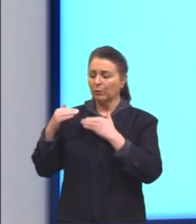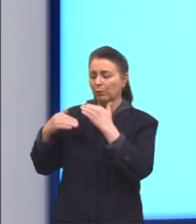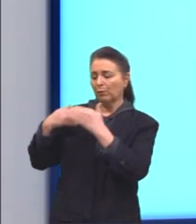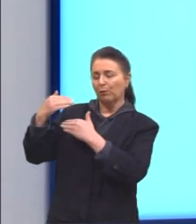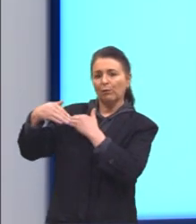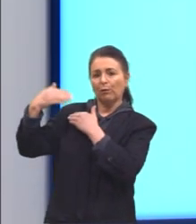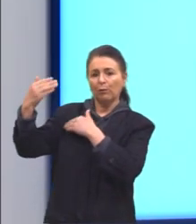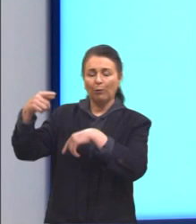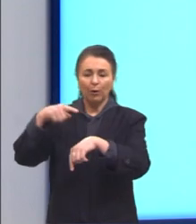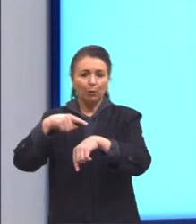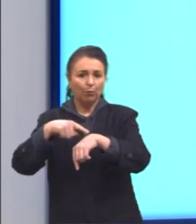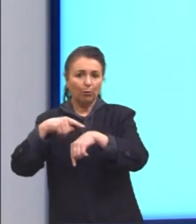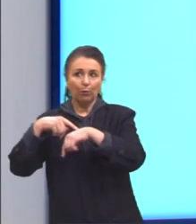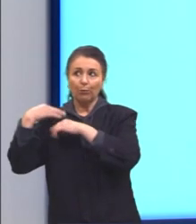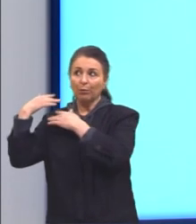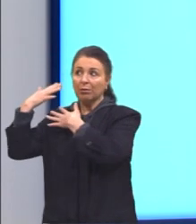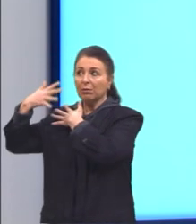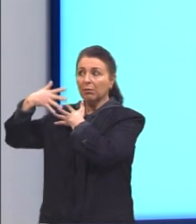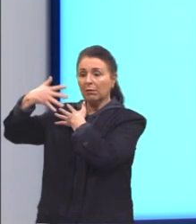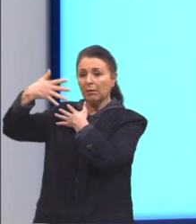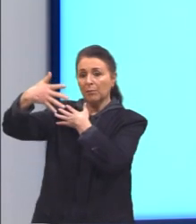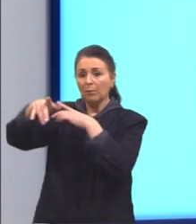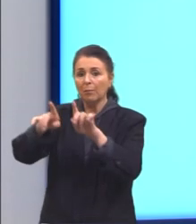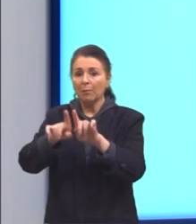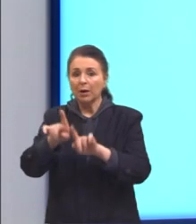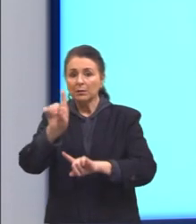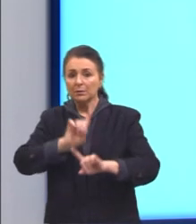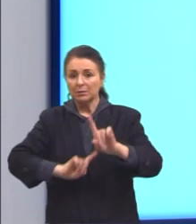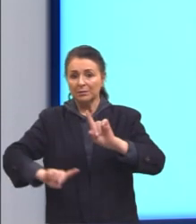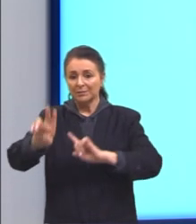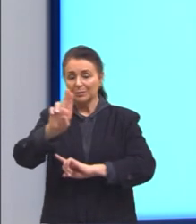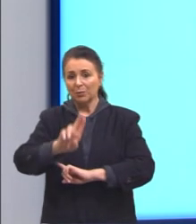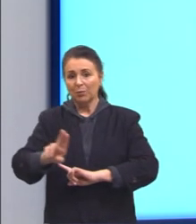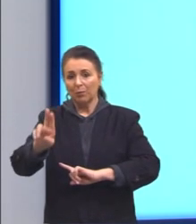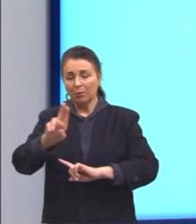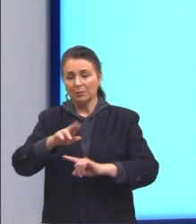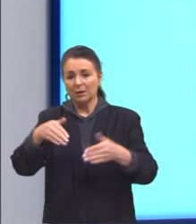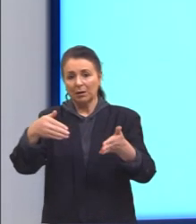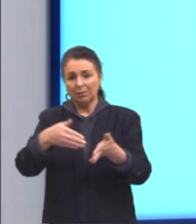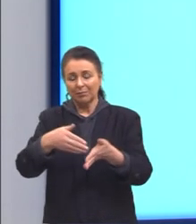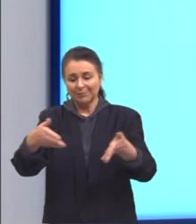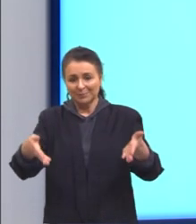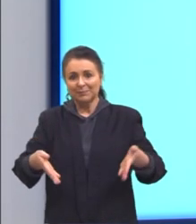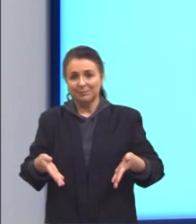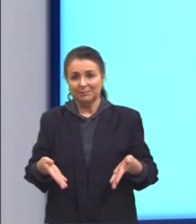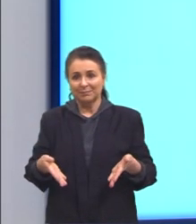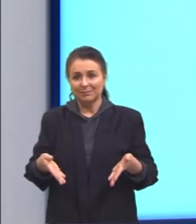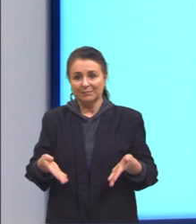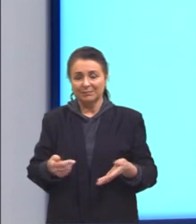longo do tempo, mas que alguns deles nós utilizamos bastante nos dias de hoje.